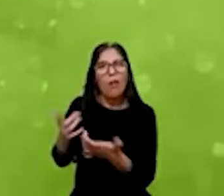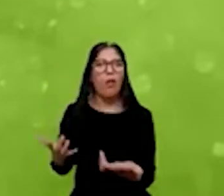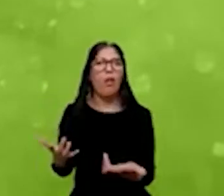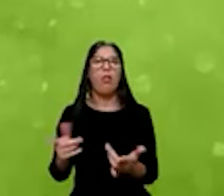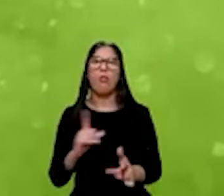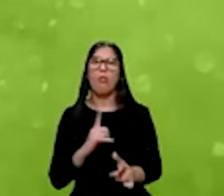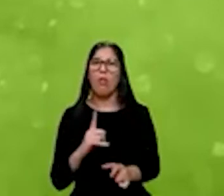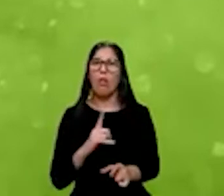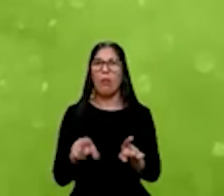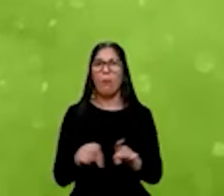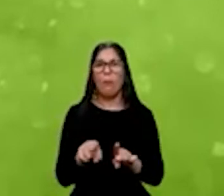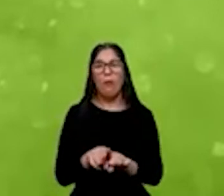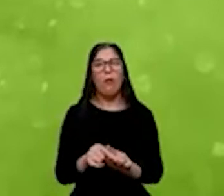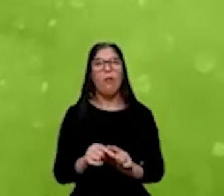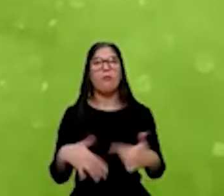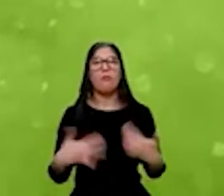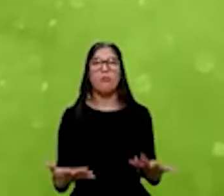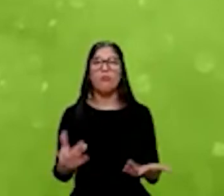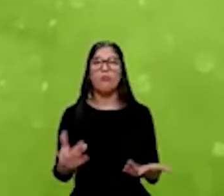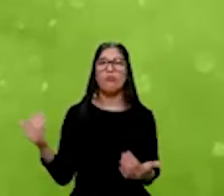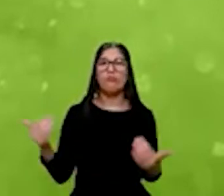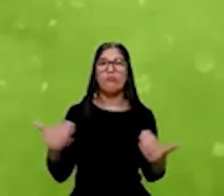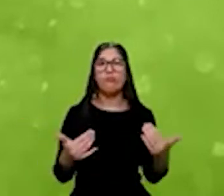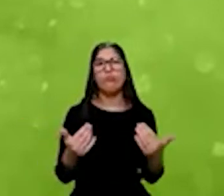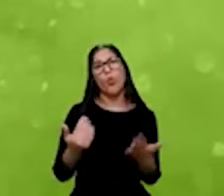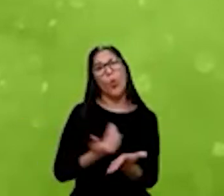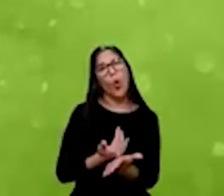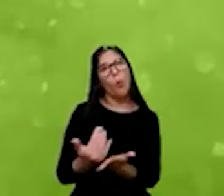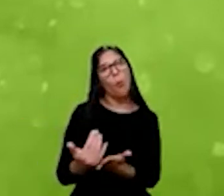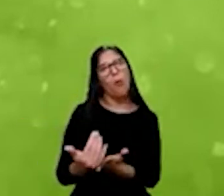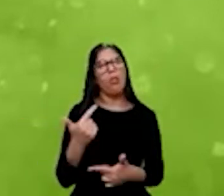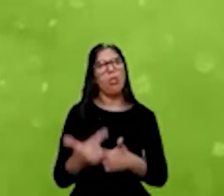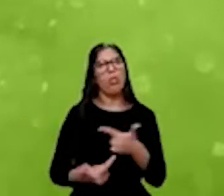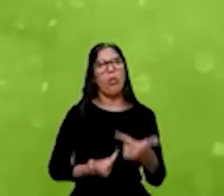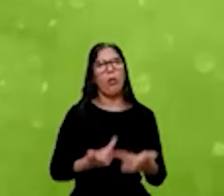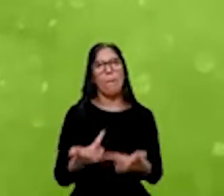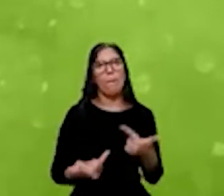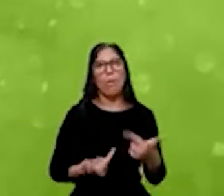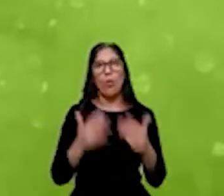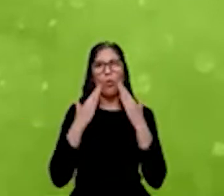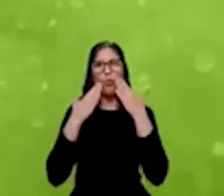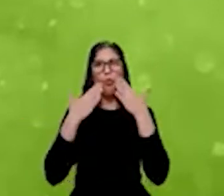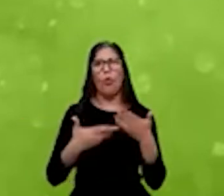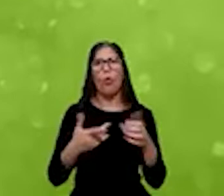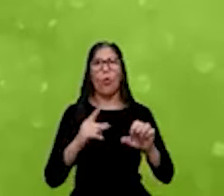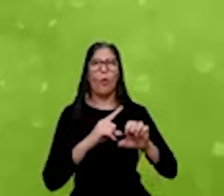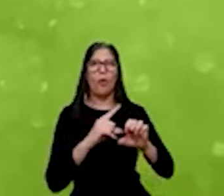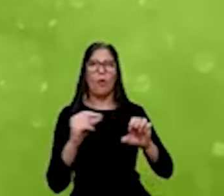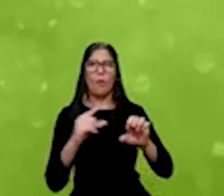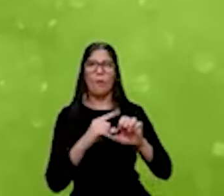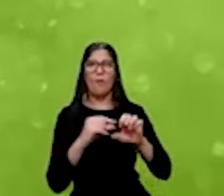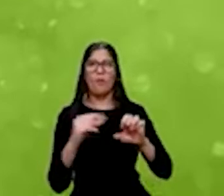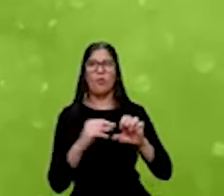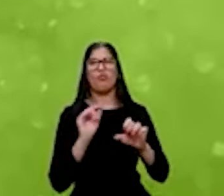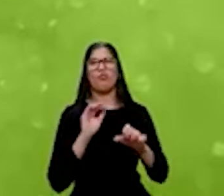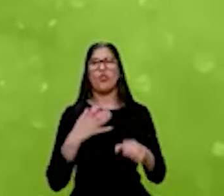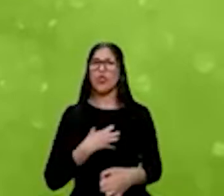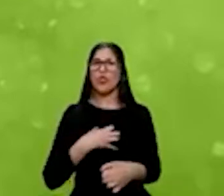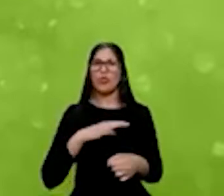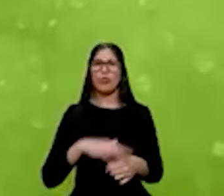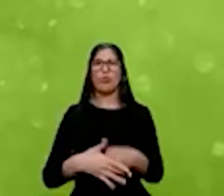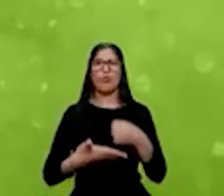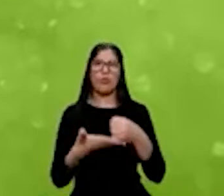a gente já vinha atuando, já vinha trabalhando no empreendedorismo sustentável há